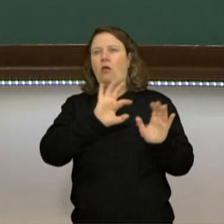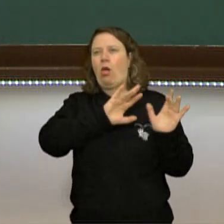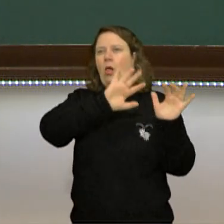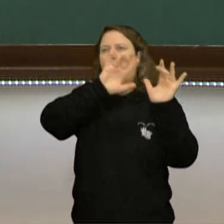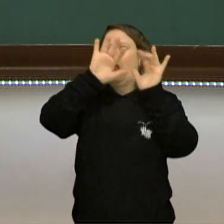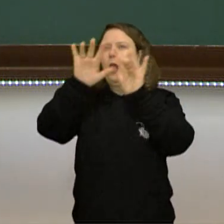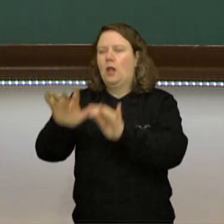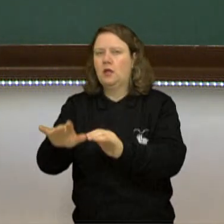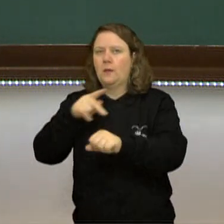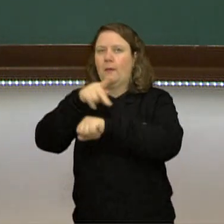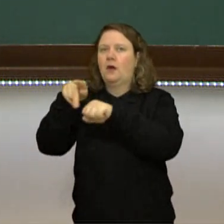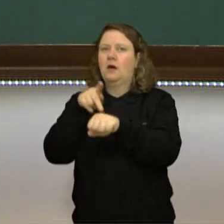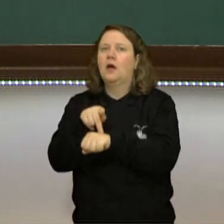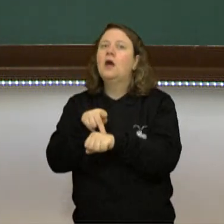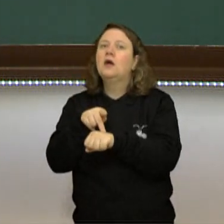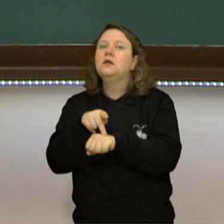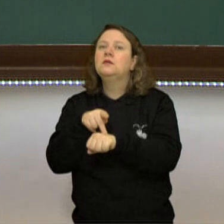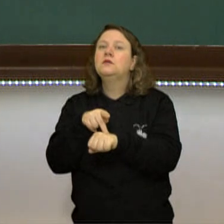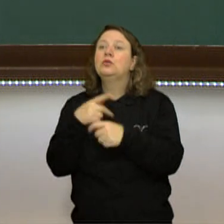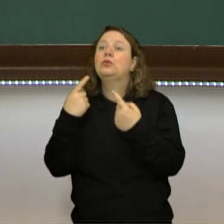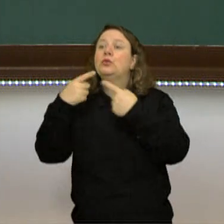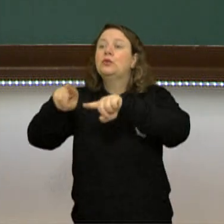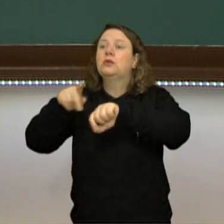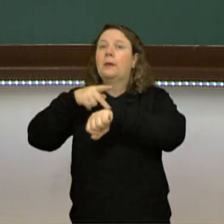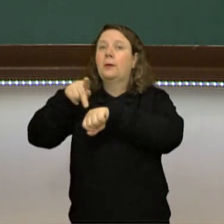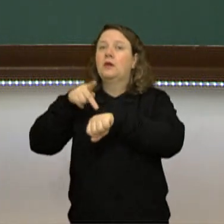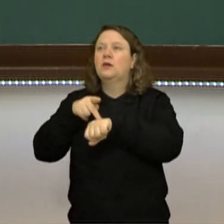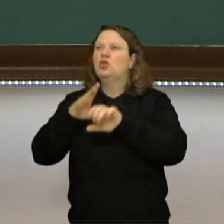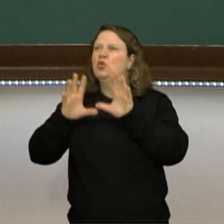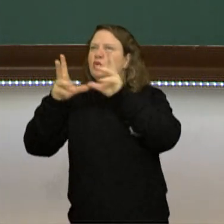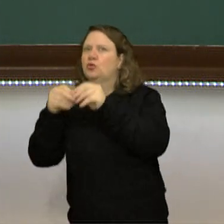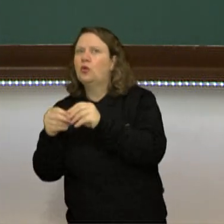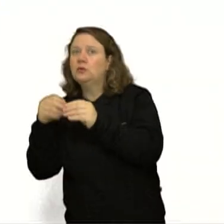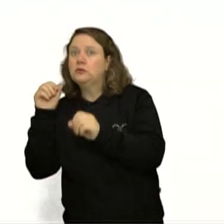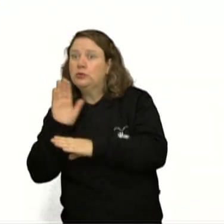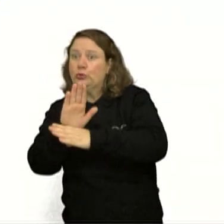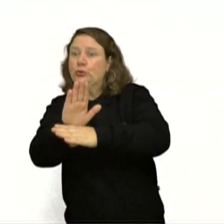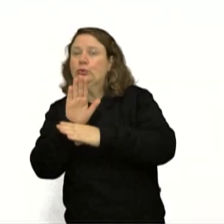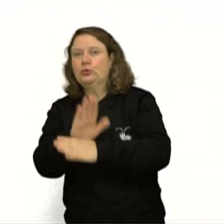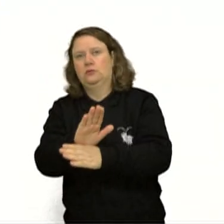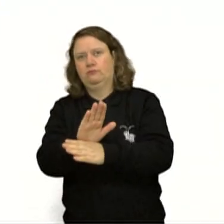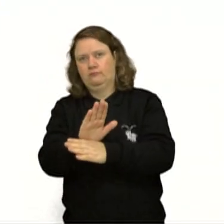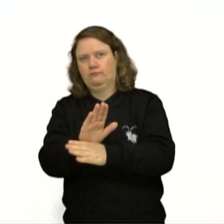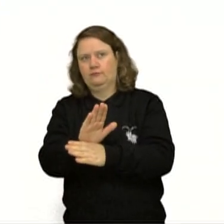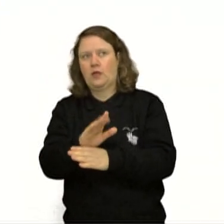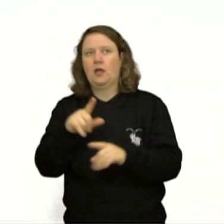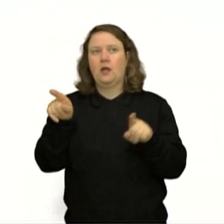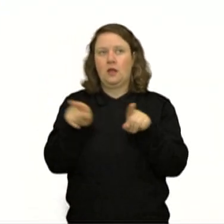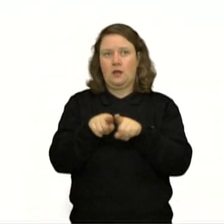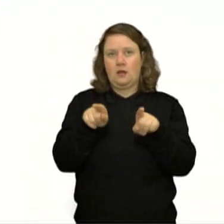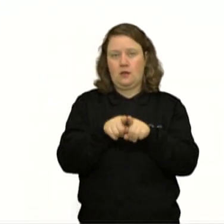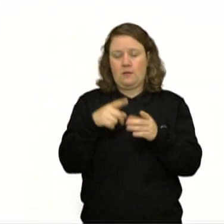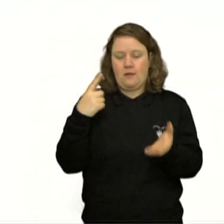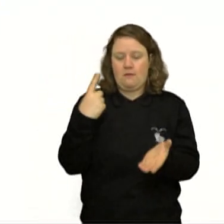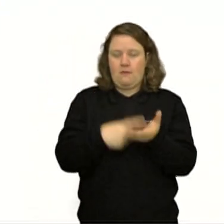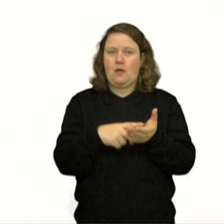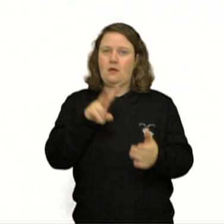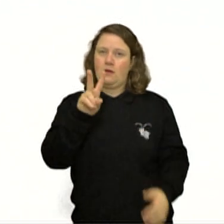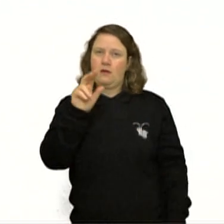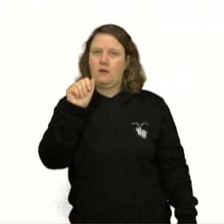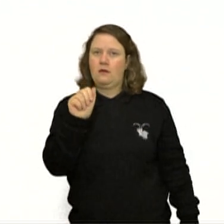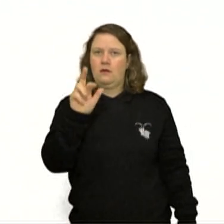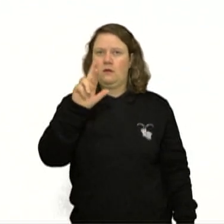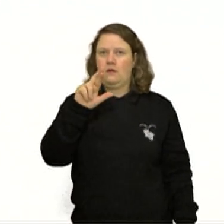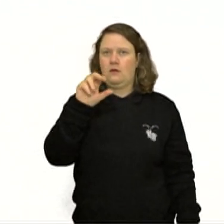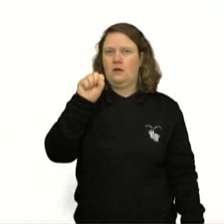todos declarariam guerra em comum. E também temos, no lado dos comunistas, o Pacto de Varsóvia, que eles diziam que seria para